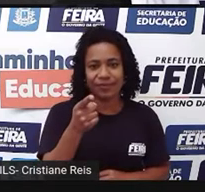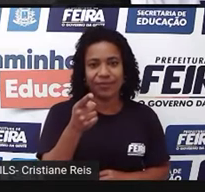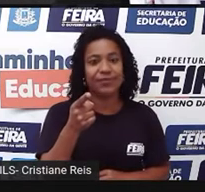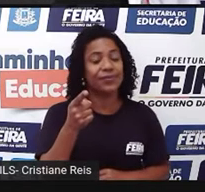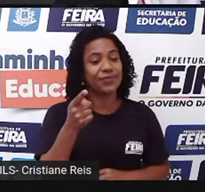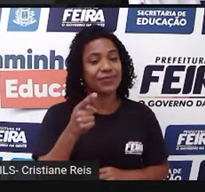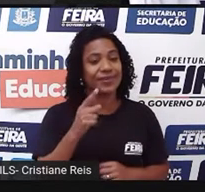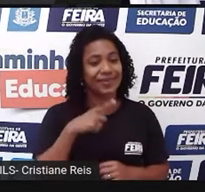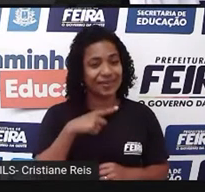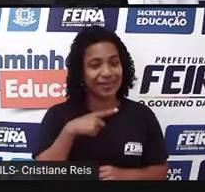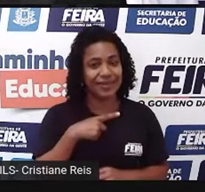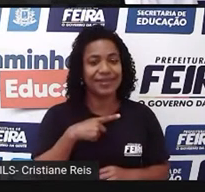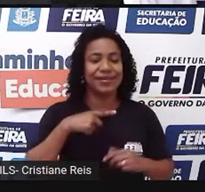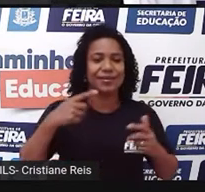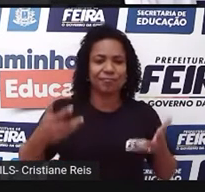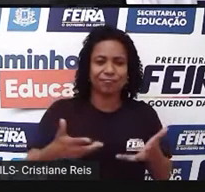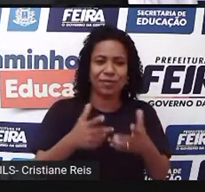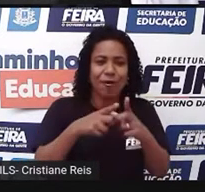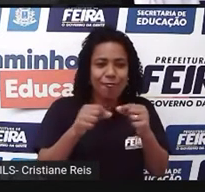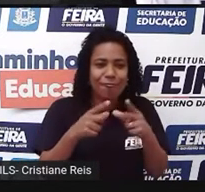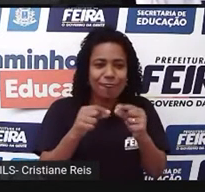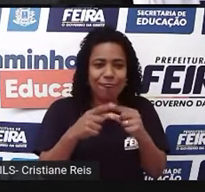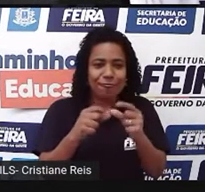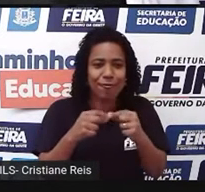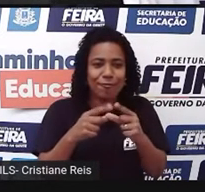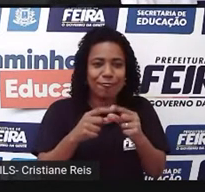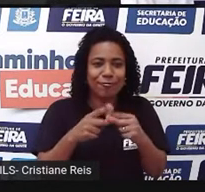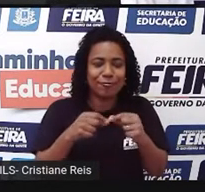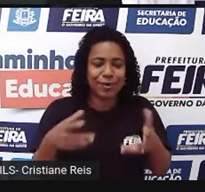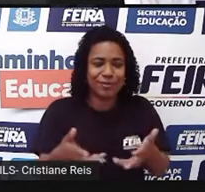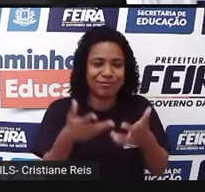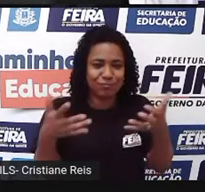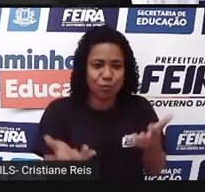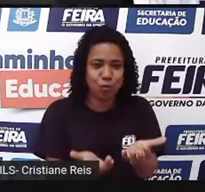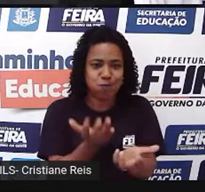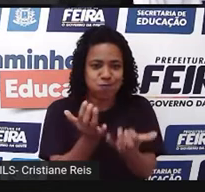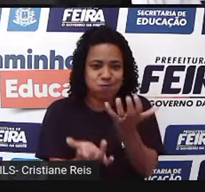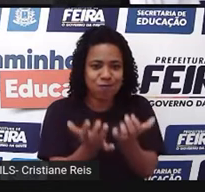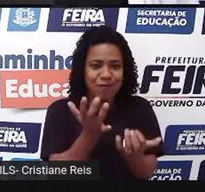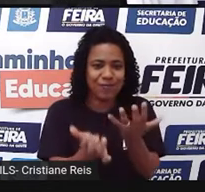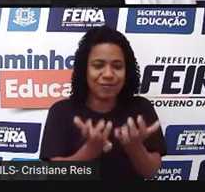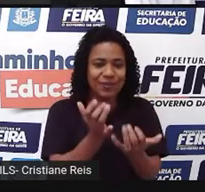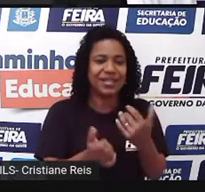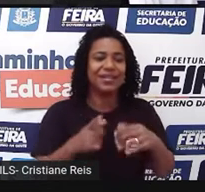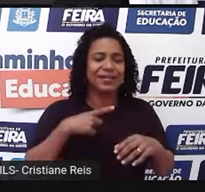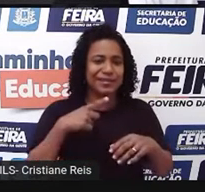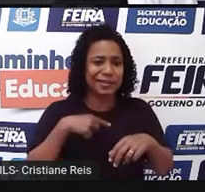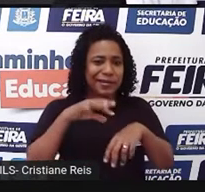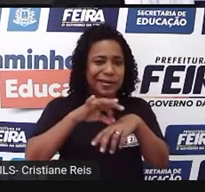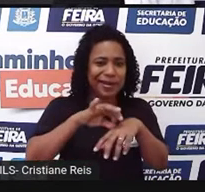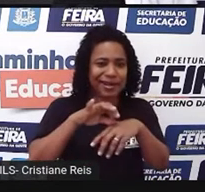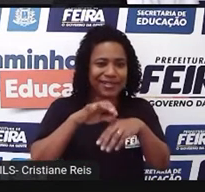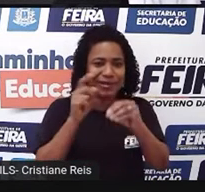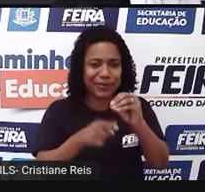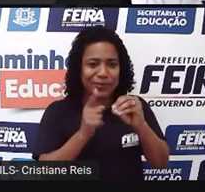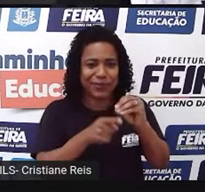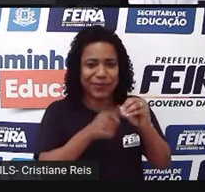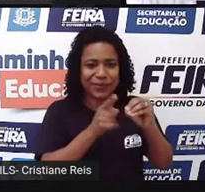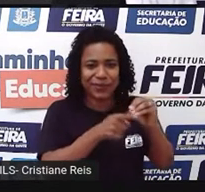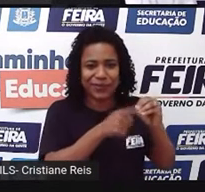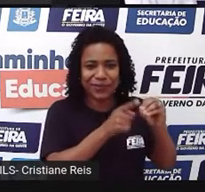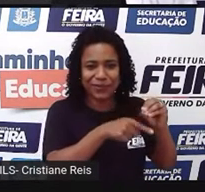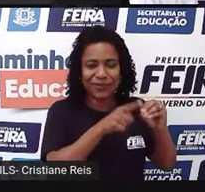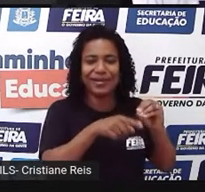tem a questão da maniçoba, tem a questão do sarapatel, tem os munguzás, tem o acarajé,